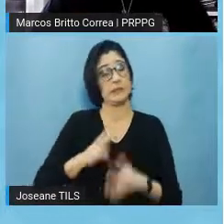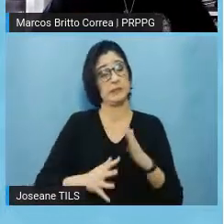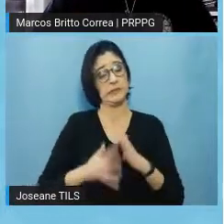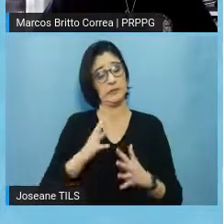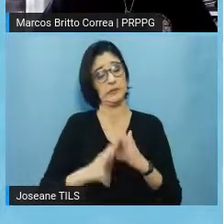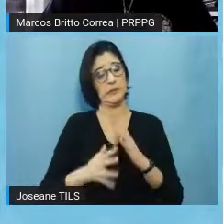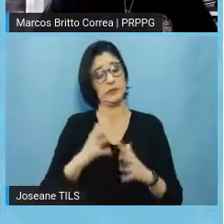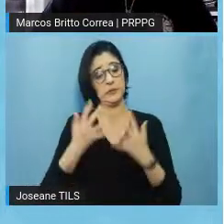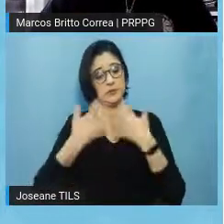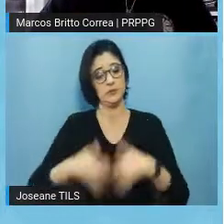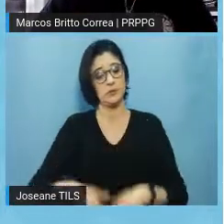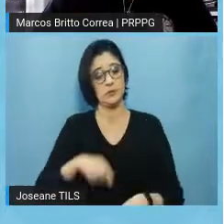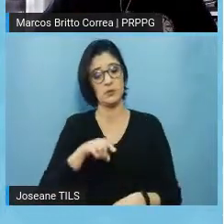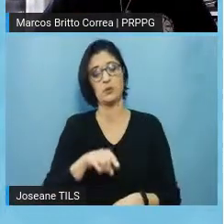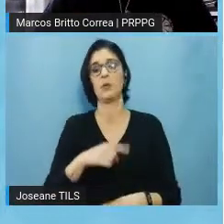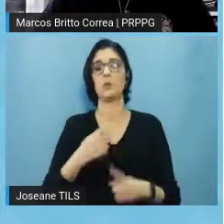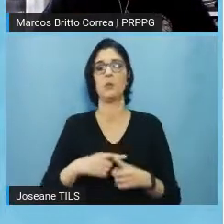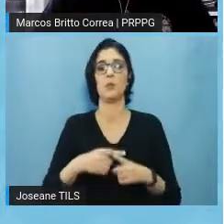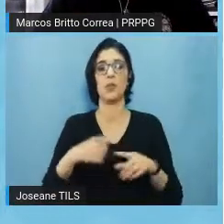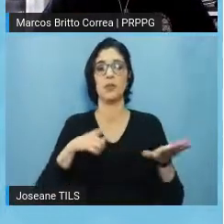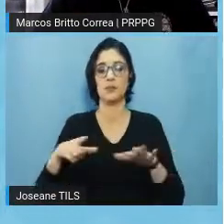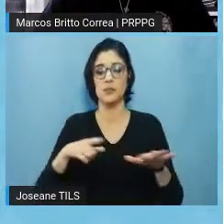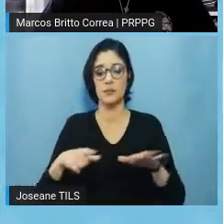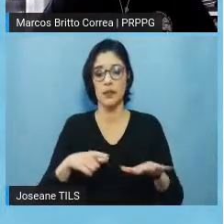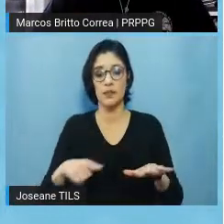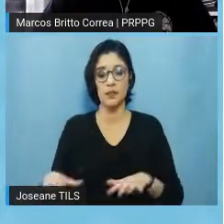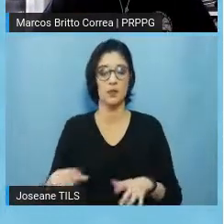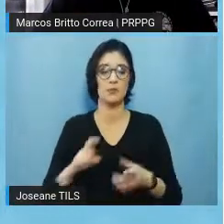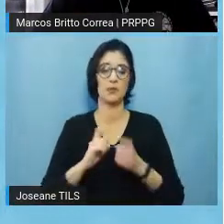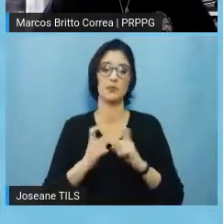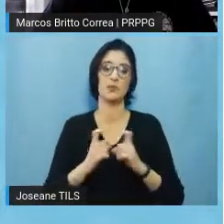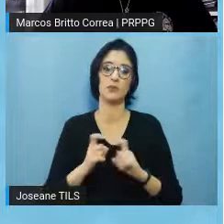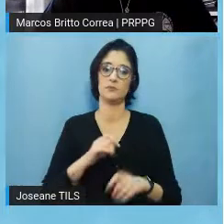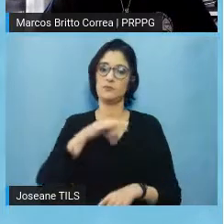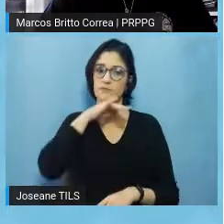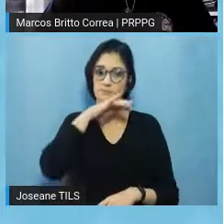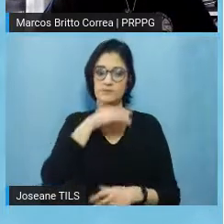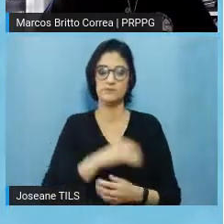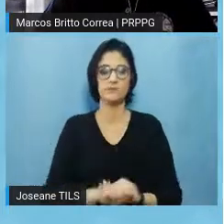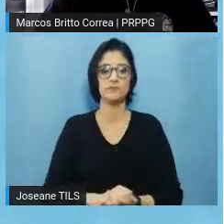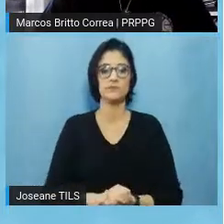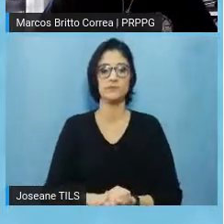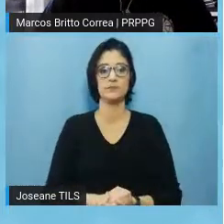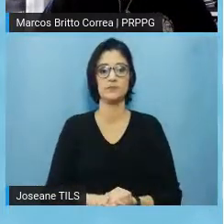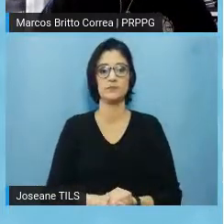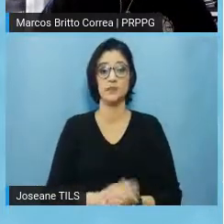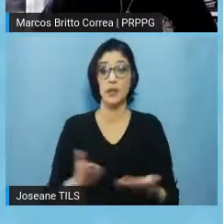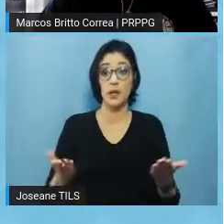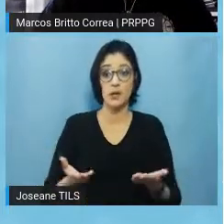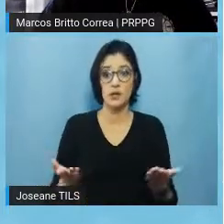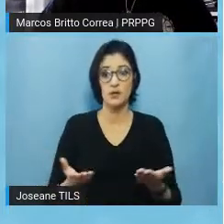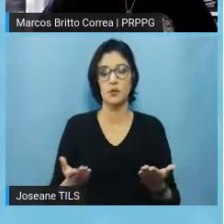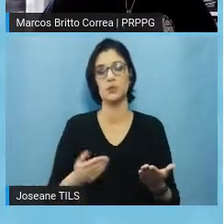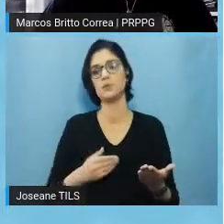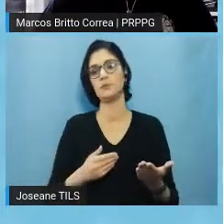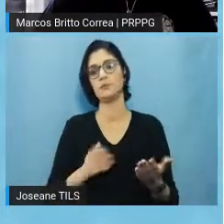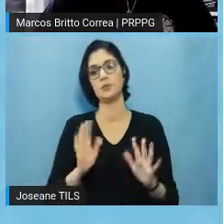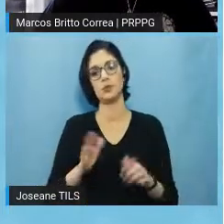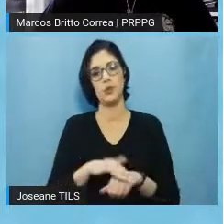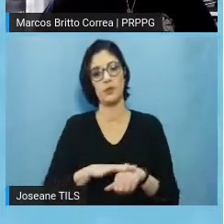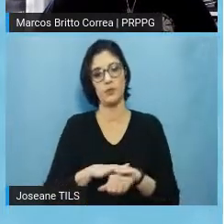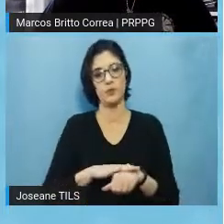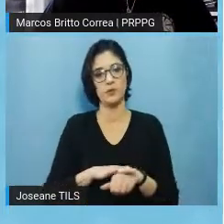obrigação semanal para as pessoas que participam, e hoje, né, conversando, inclusive, com o pessoal da